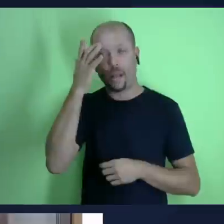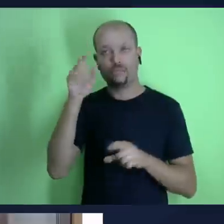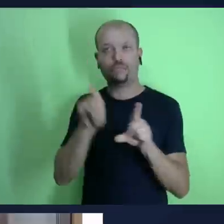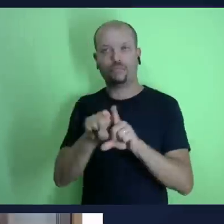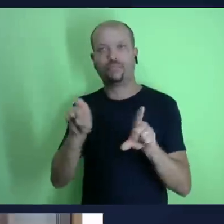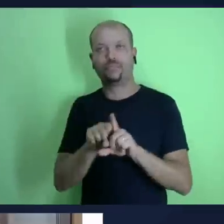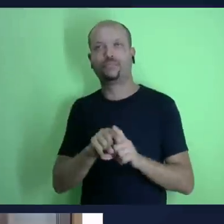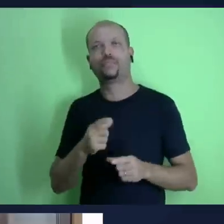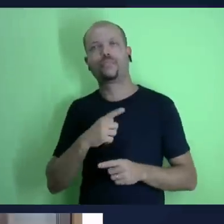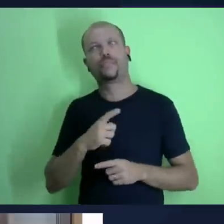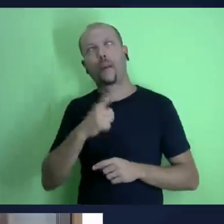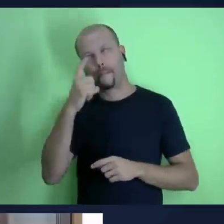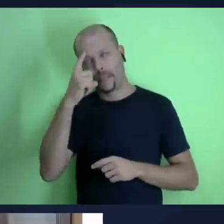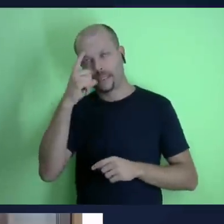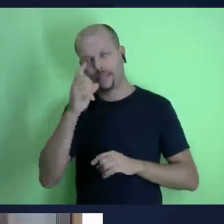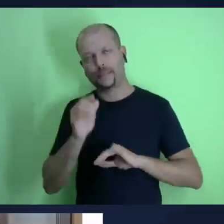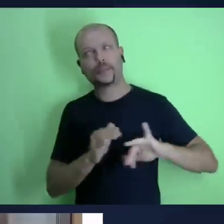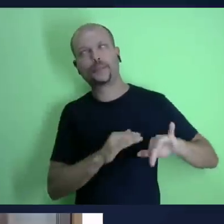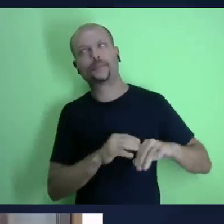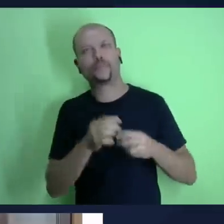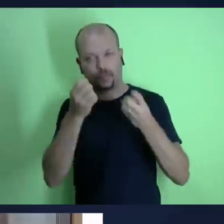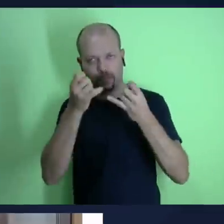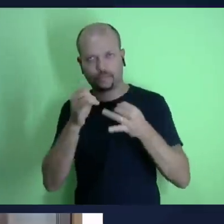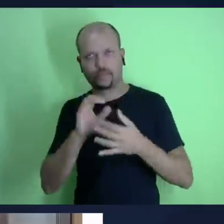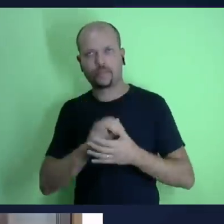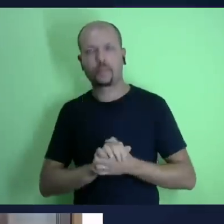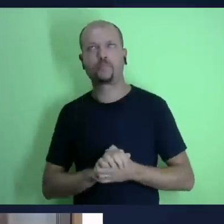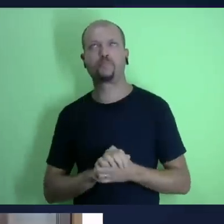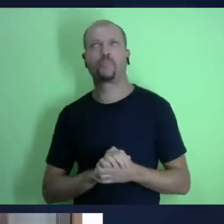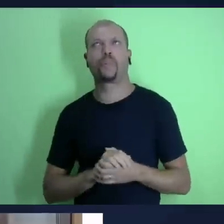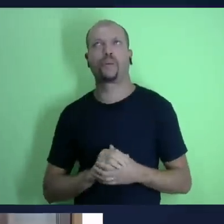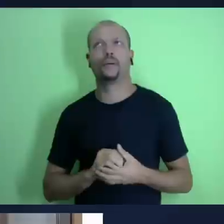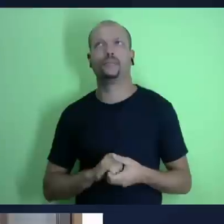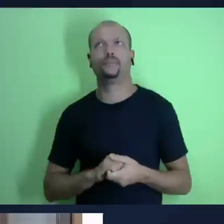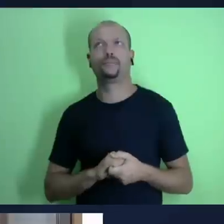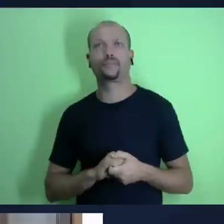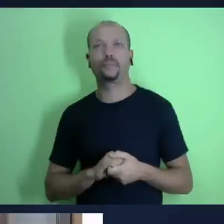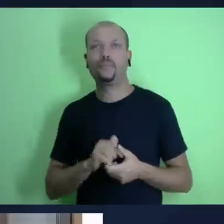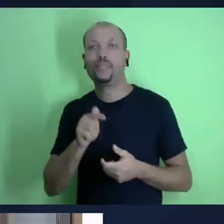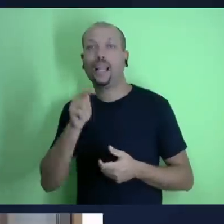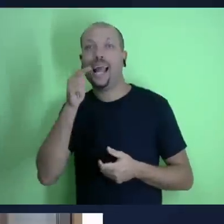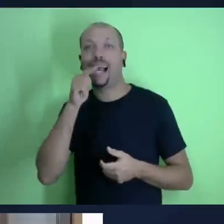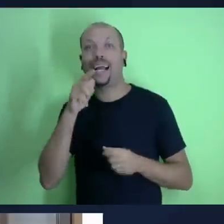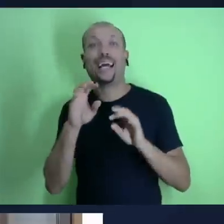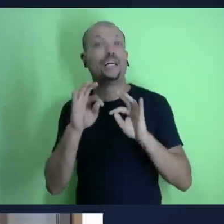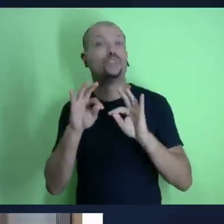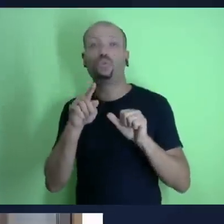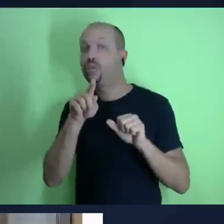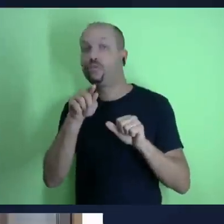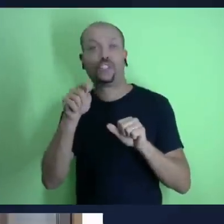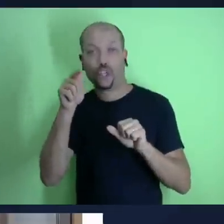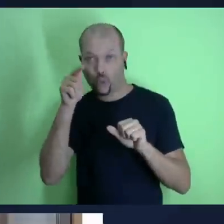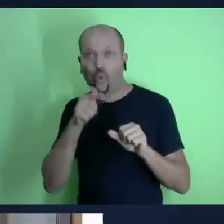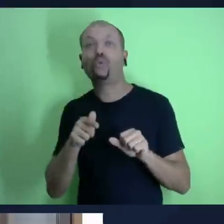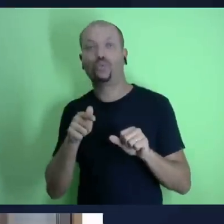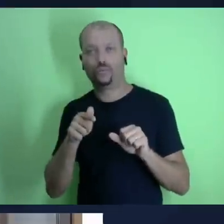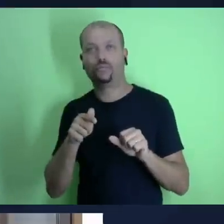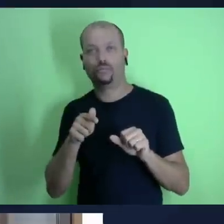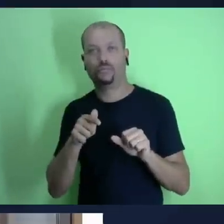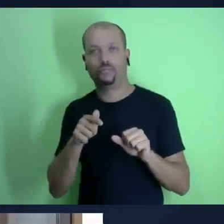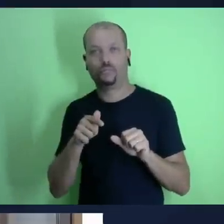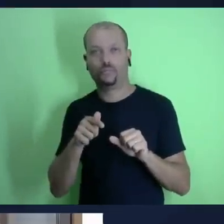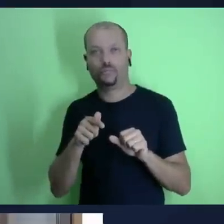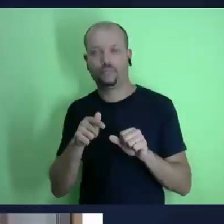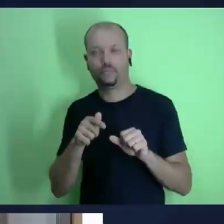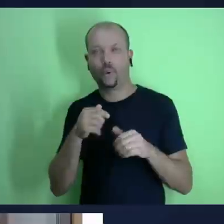quanto você puder para que você possa doar o máximo que você puder então a ideia